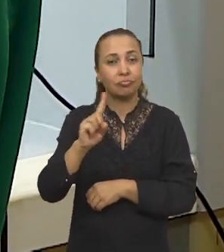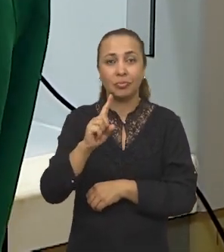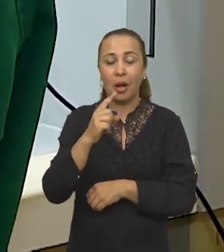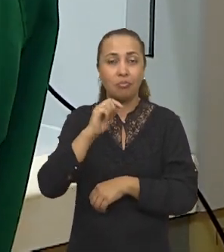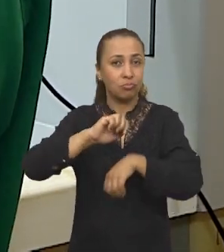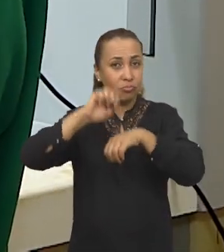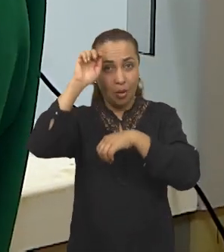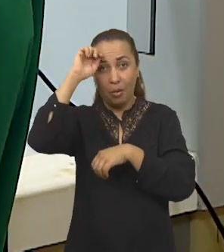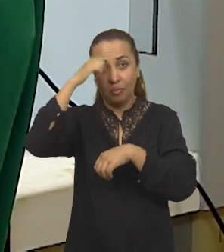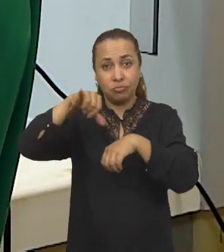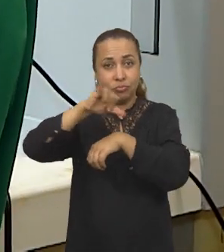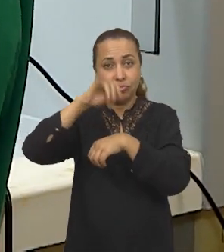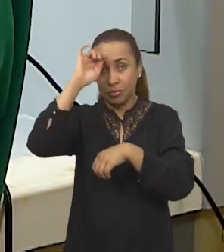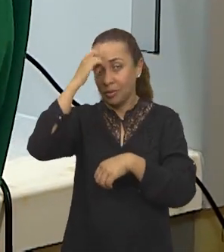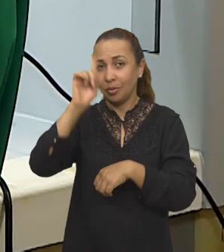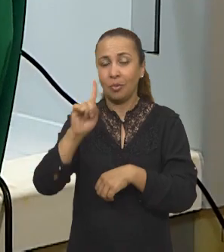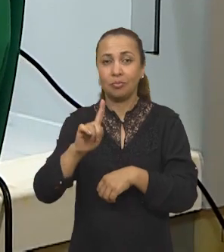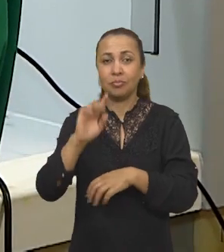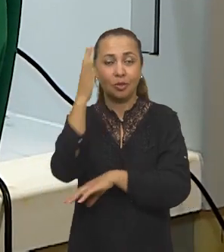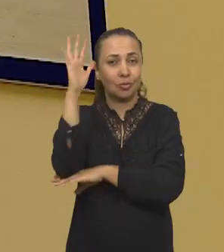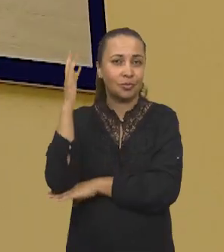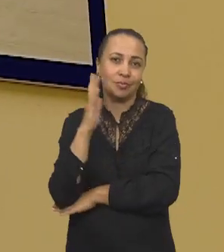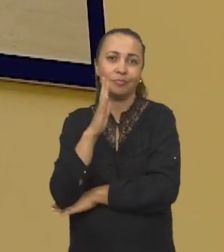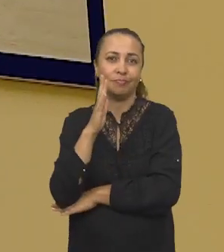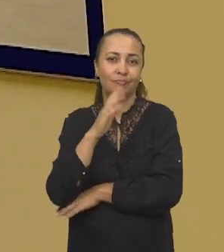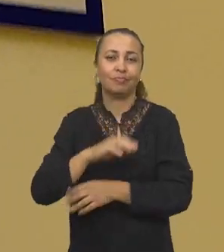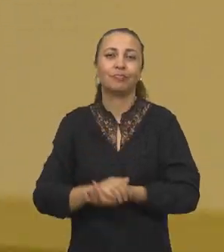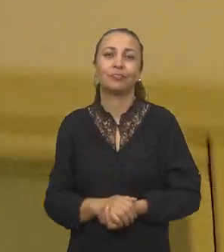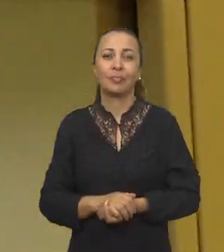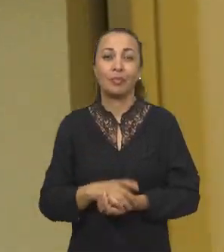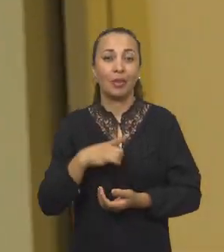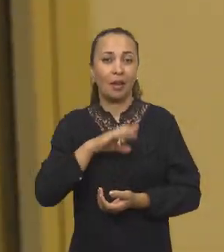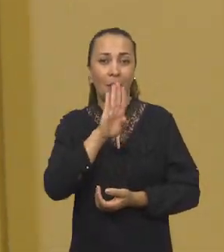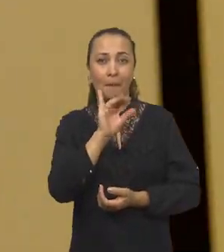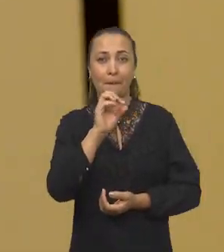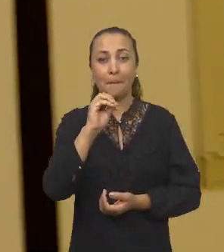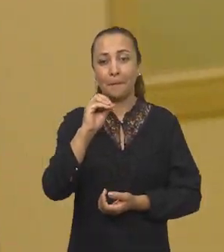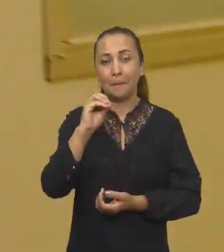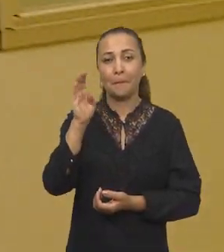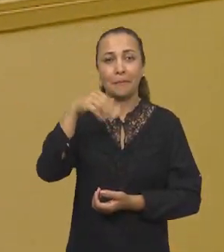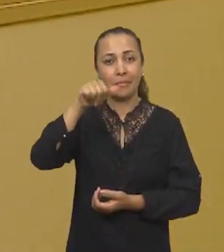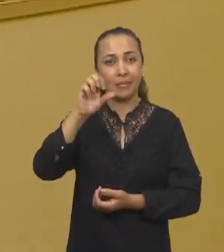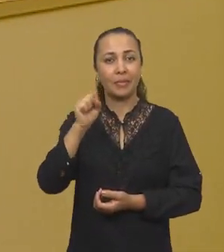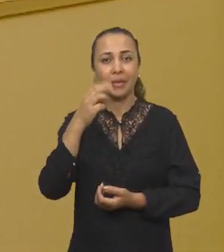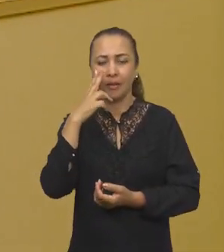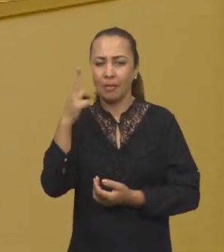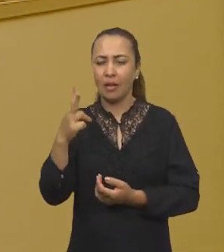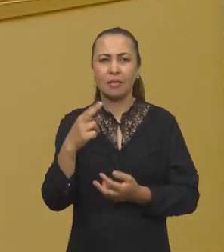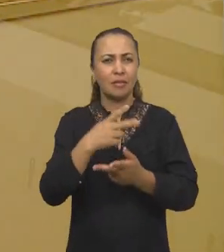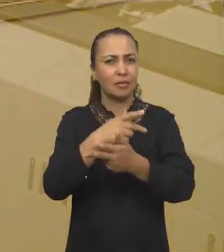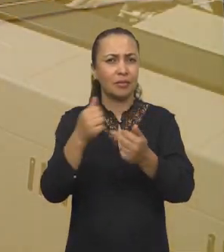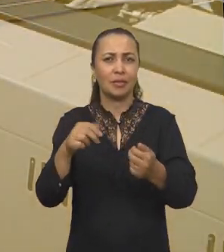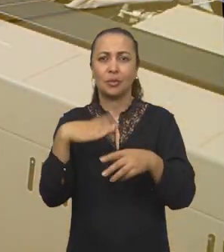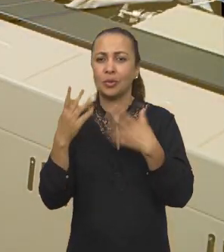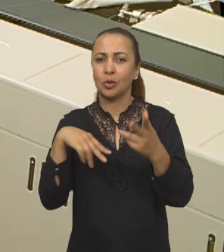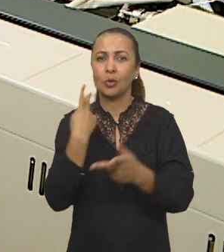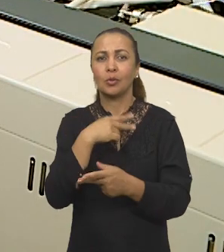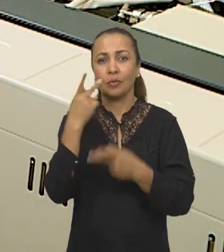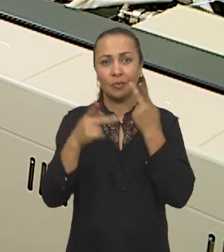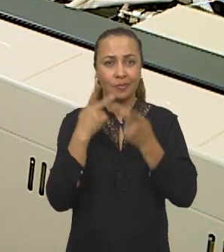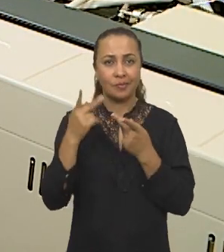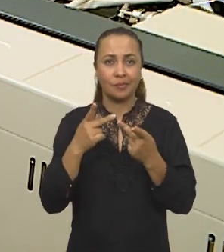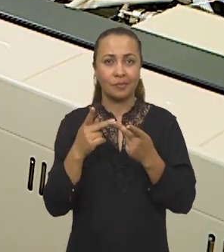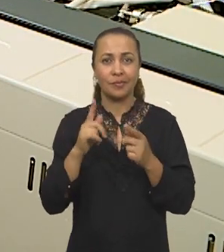pirólise, vários materiais com maior valor agregado. O estudo de biomassa, ele viabiliza aí várias frentes, Principalmente quando a gente fala